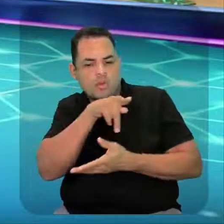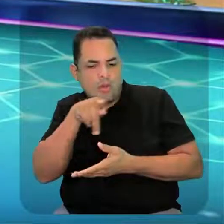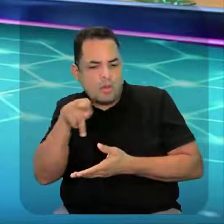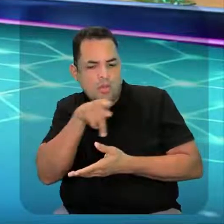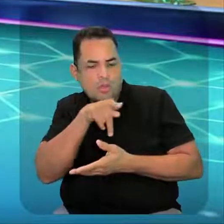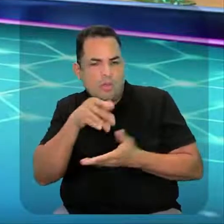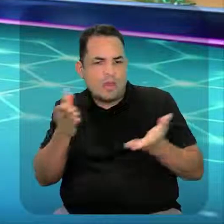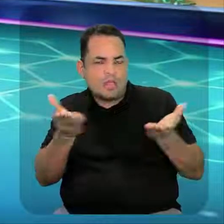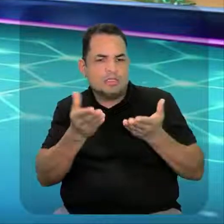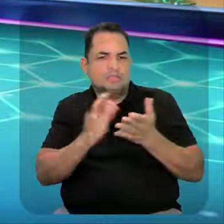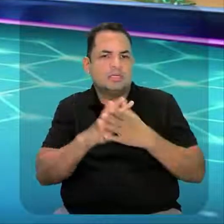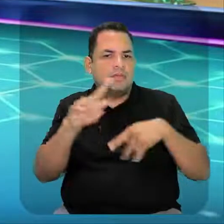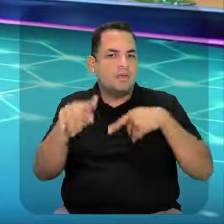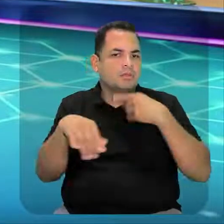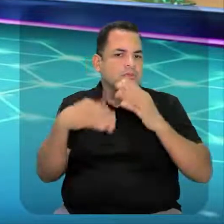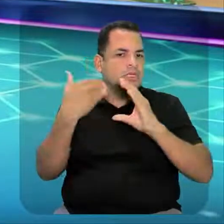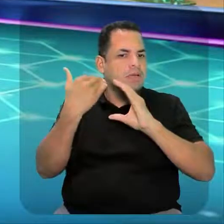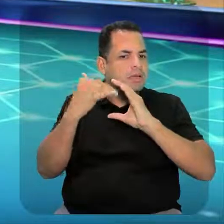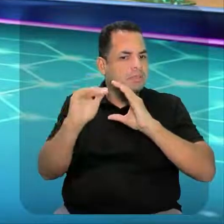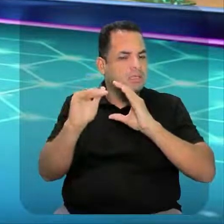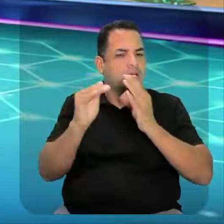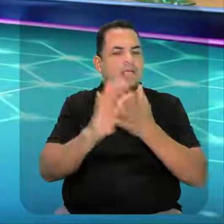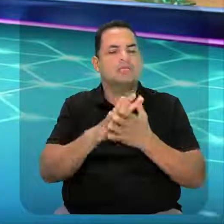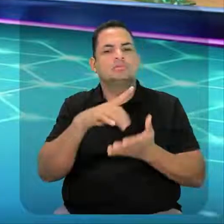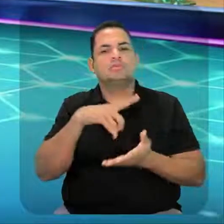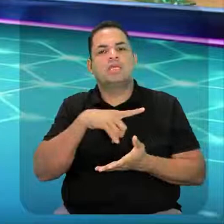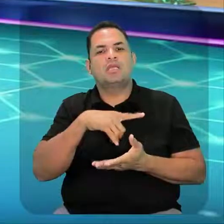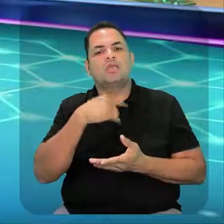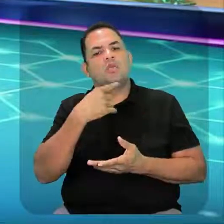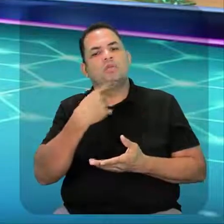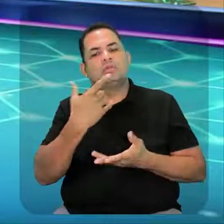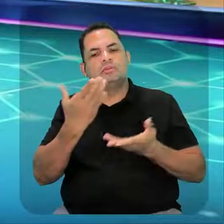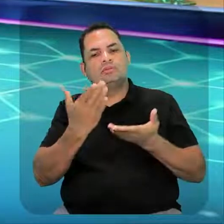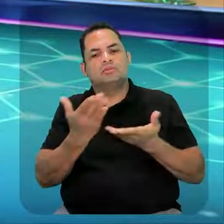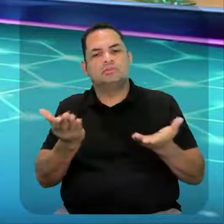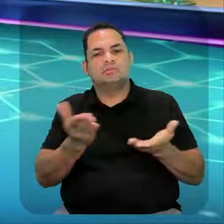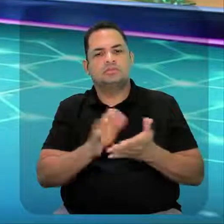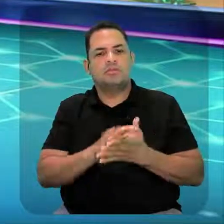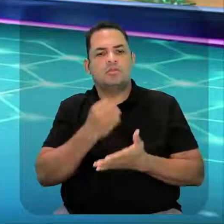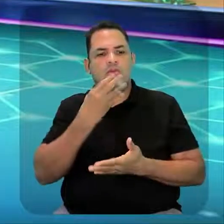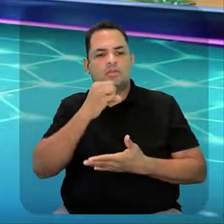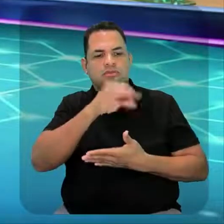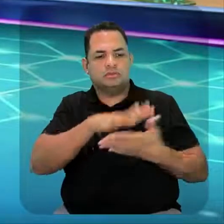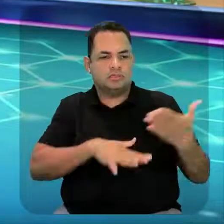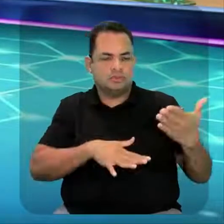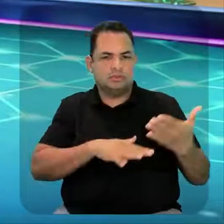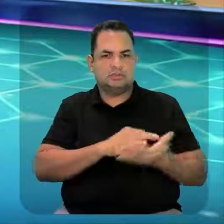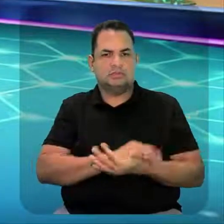passando para a gente e a gente vai dar o retorno para vocês assim que possível, tá bom? Então, vai lá. Boa atividade.